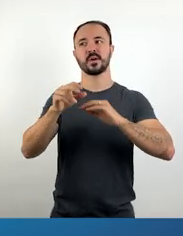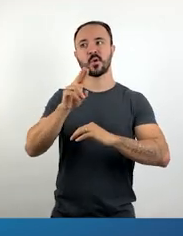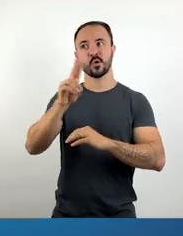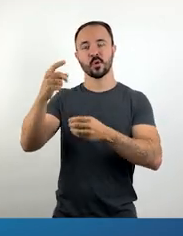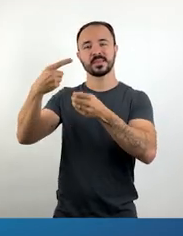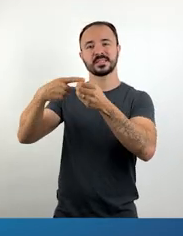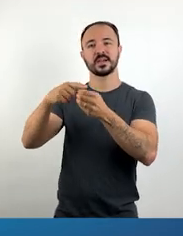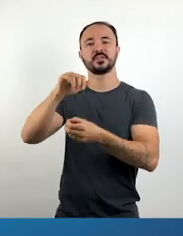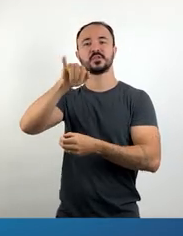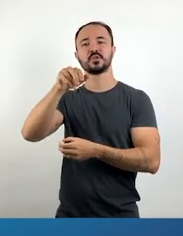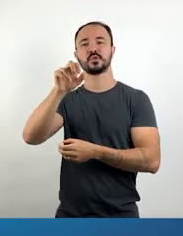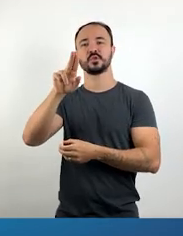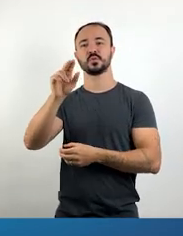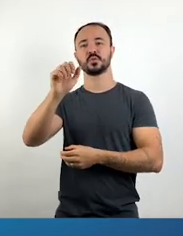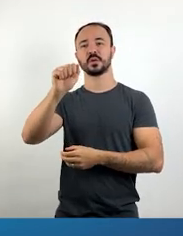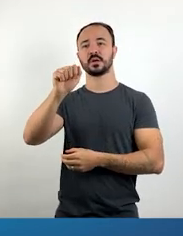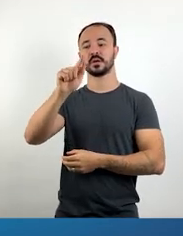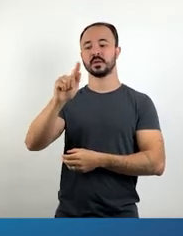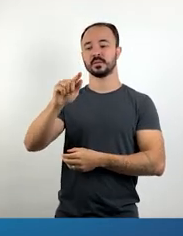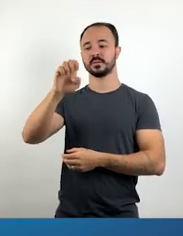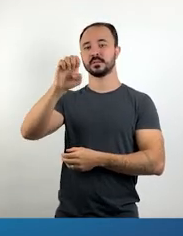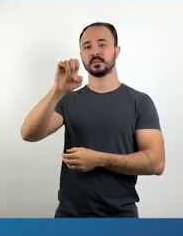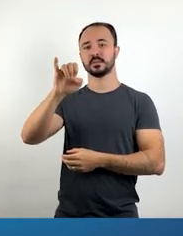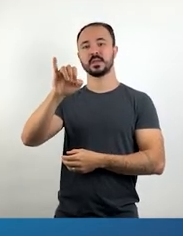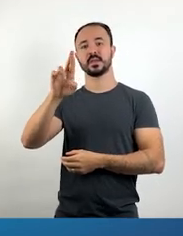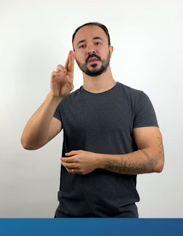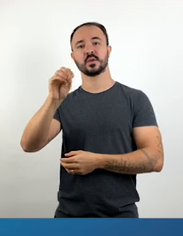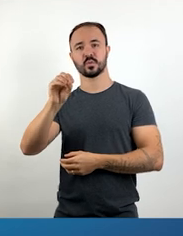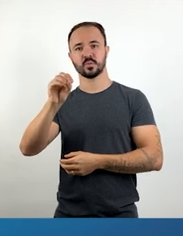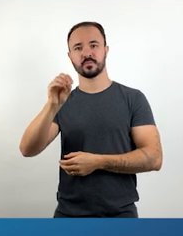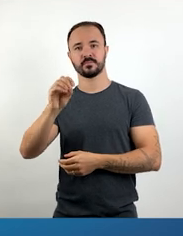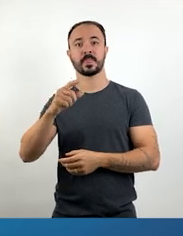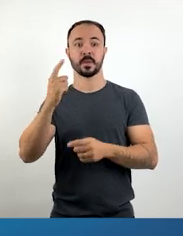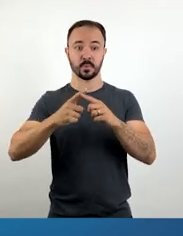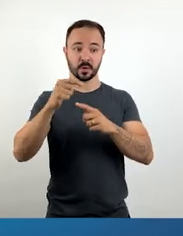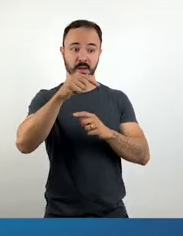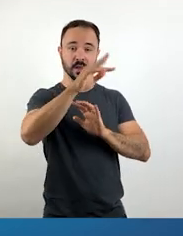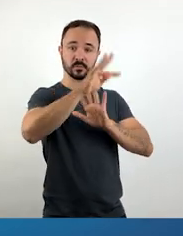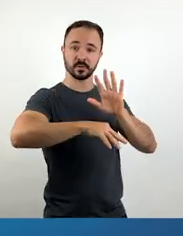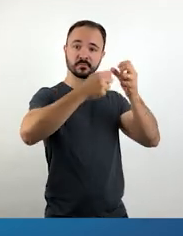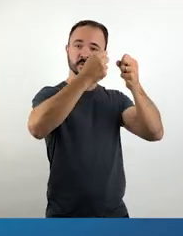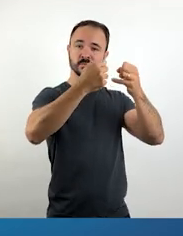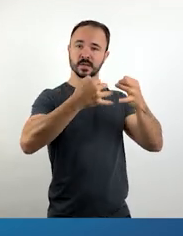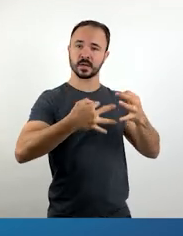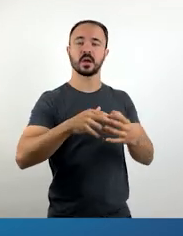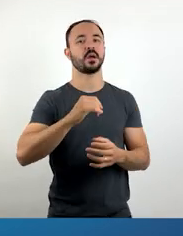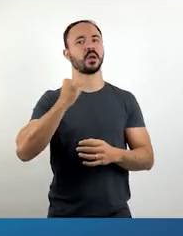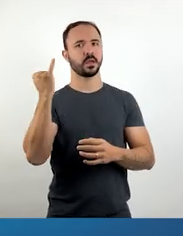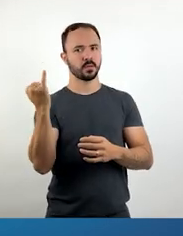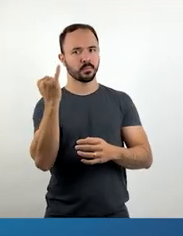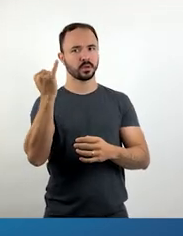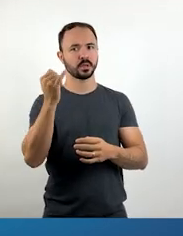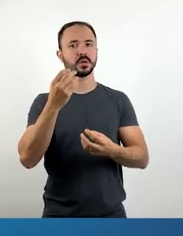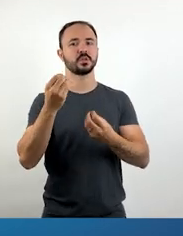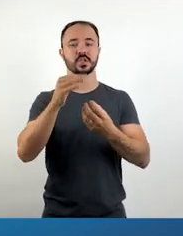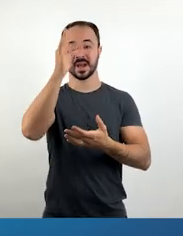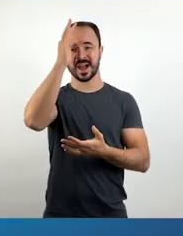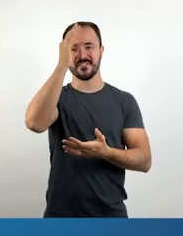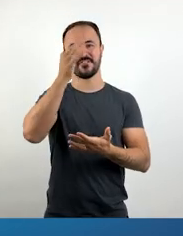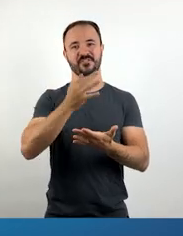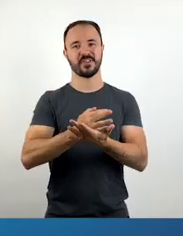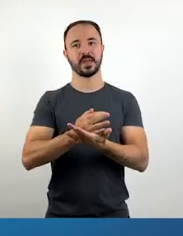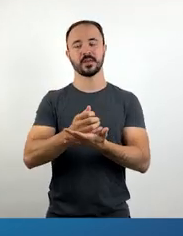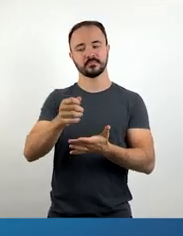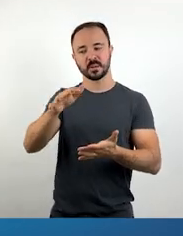só sobre a cidade de Juazeiro, mas sobre a importância da fé para as pessoas da terra. Logo que começa a descrever a cidade,